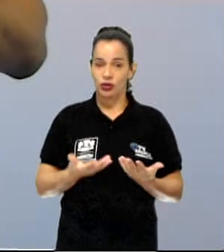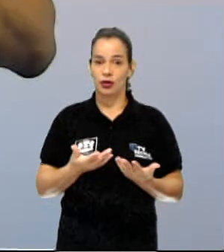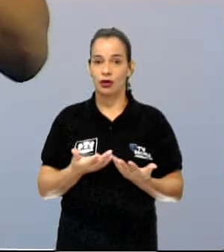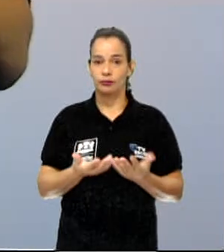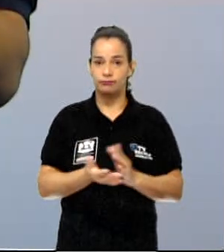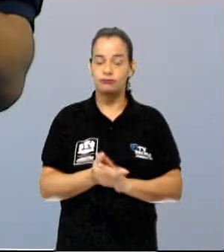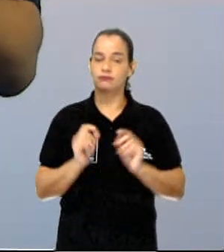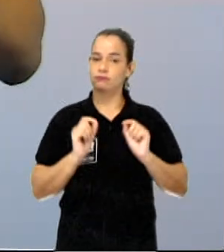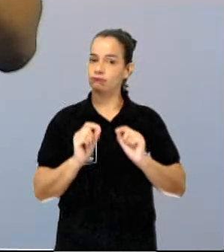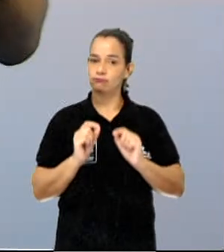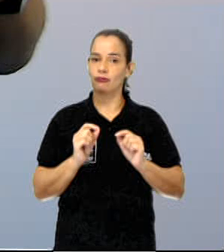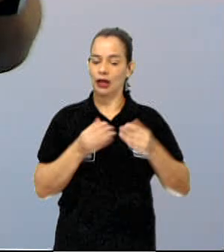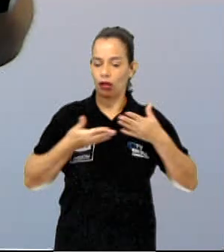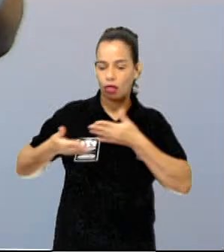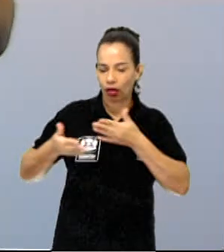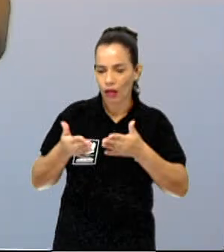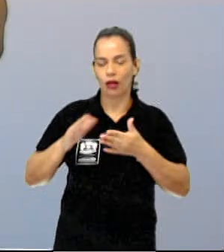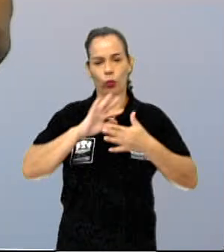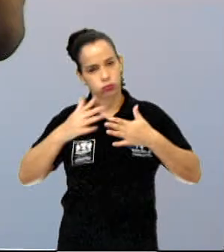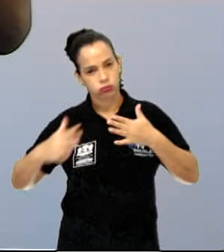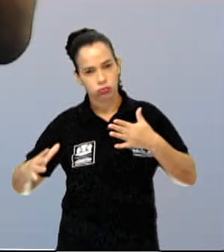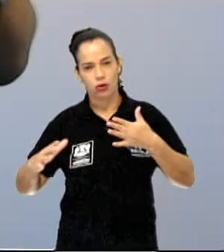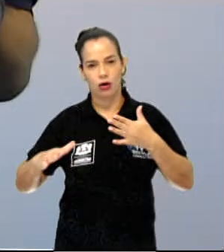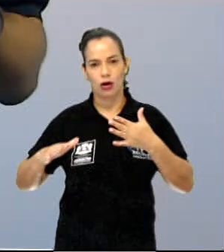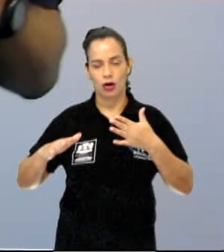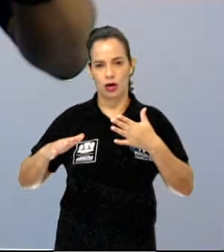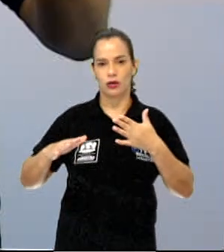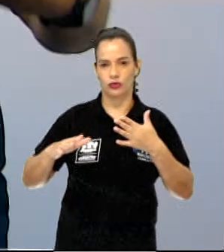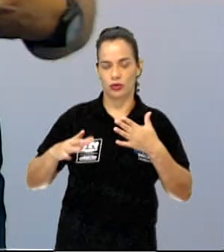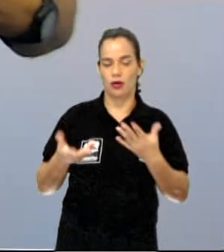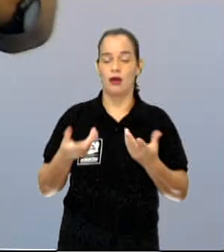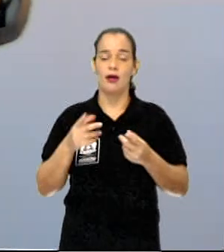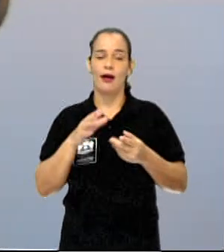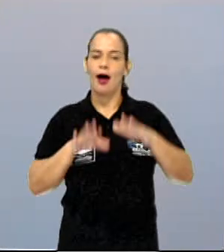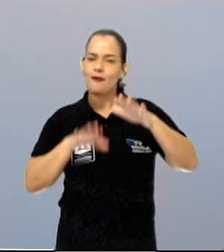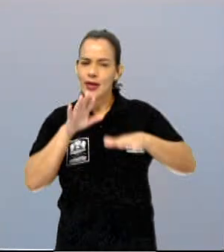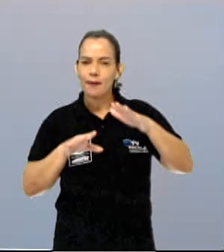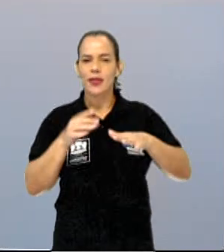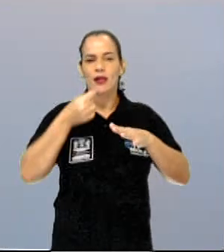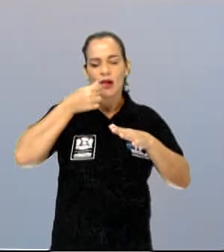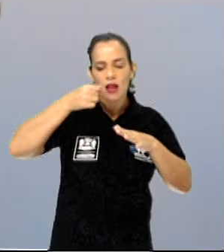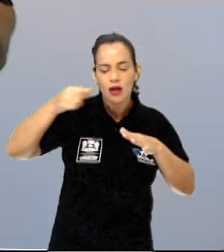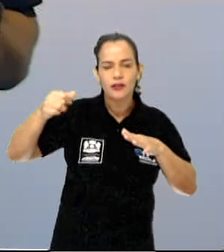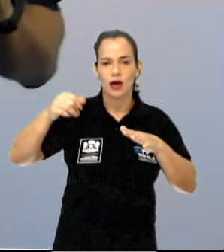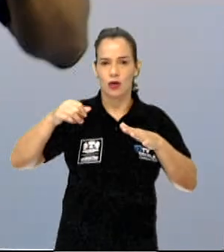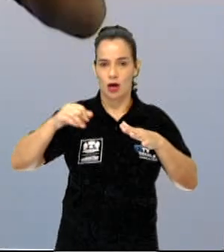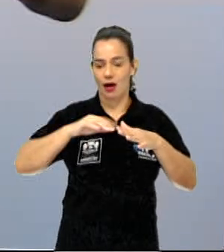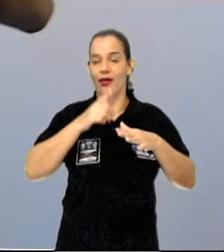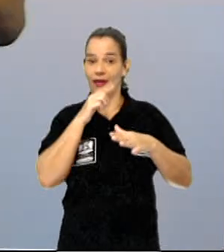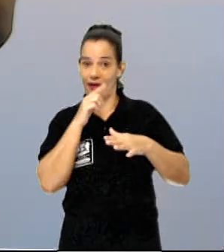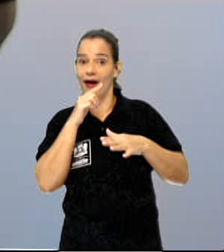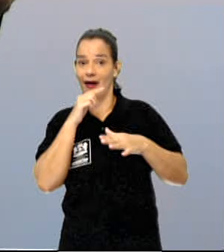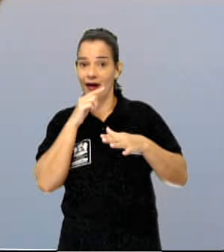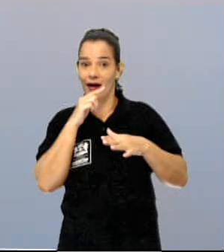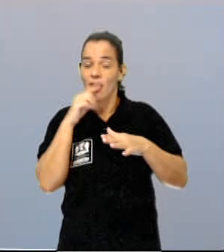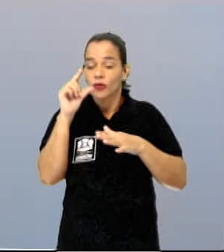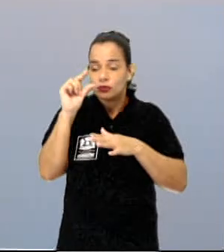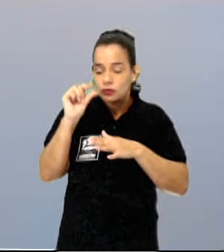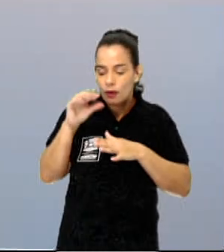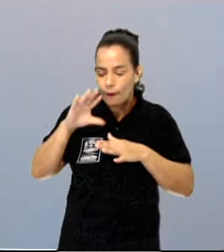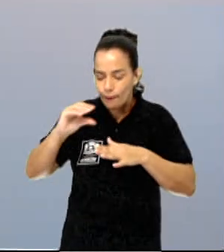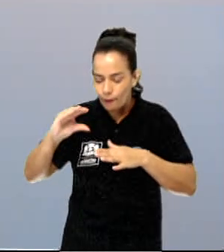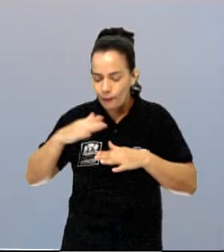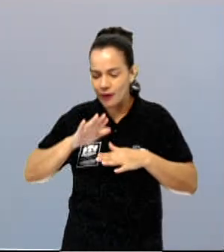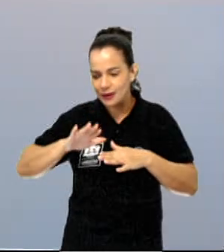Então, é uma água salobra. Depende do período da maré alta, a água fica mais salgada. No período da maré baixa, a água fica menos salgada.